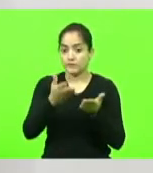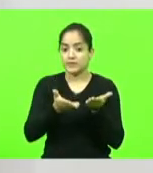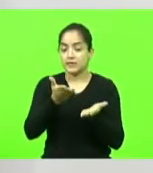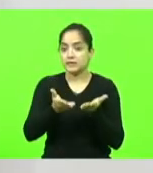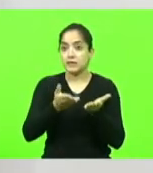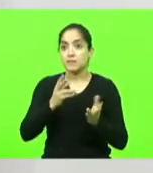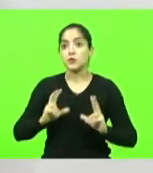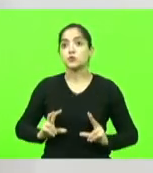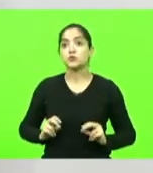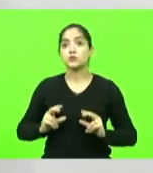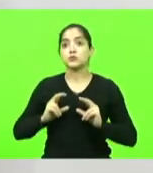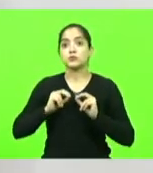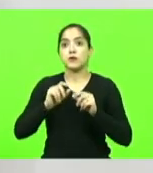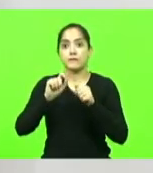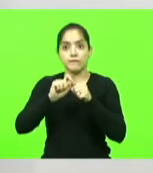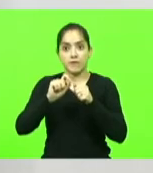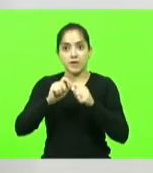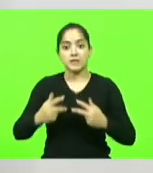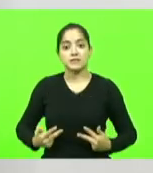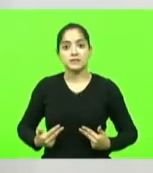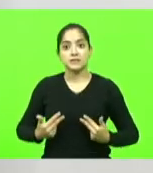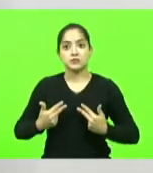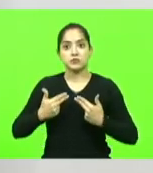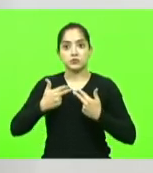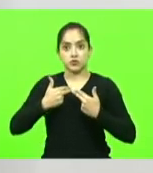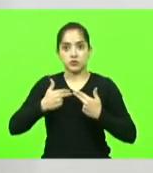ele fez a cirurgia bariátrica,